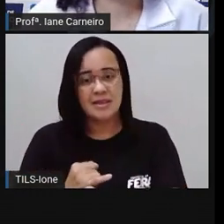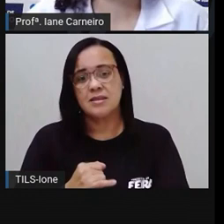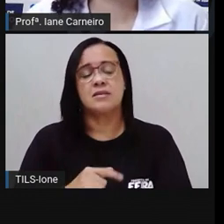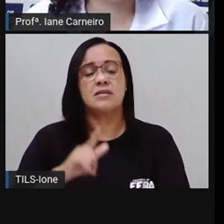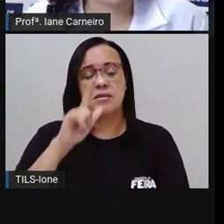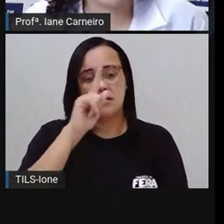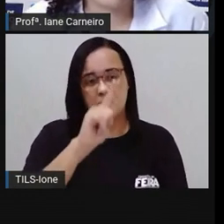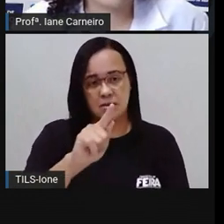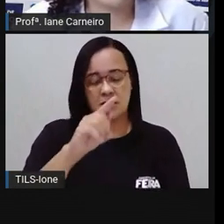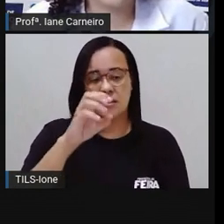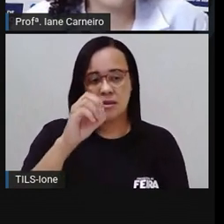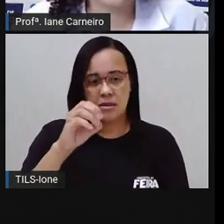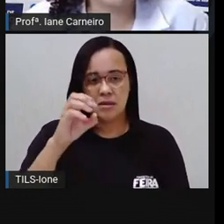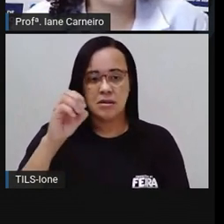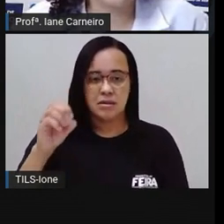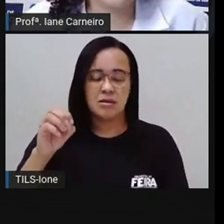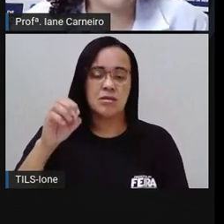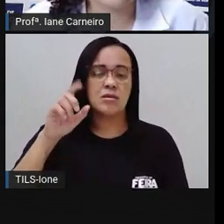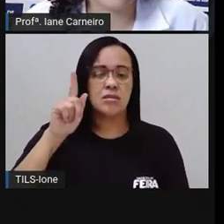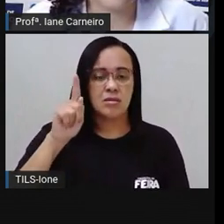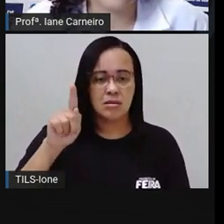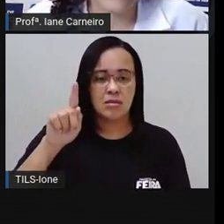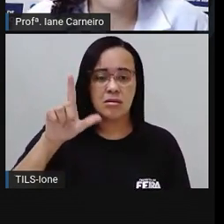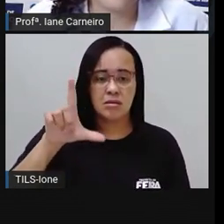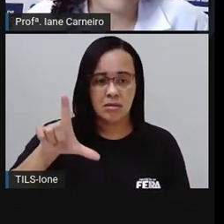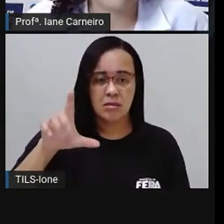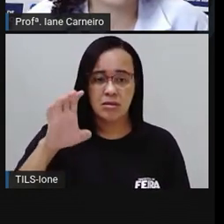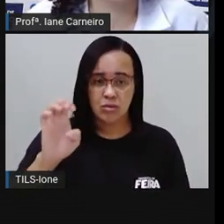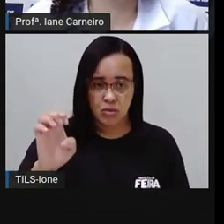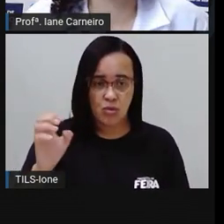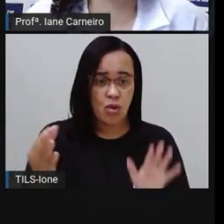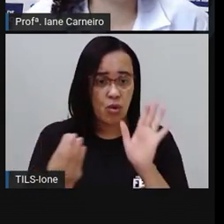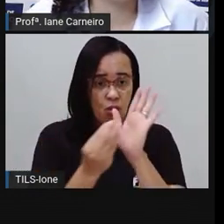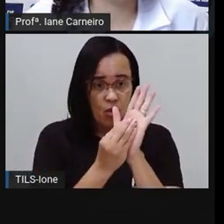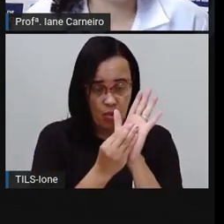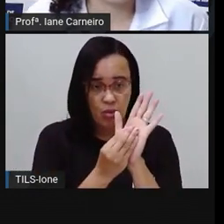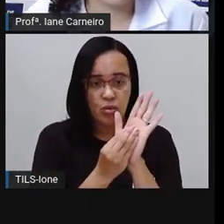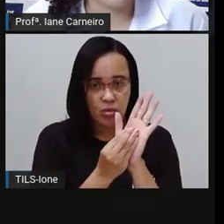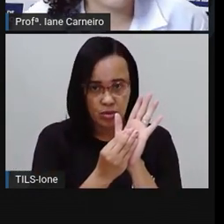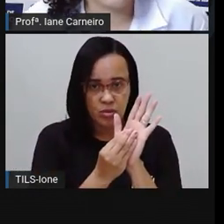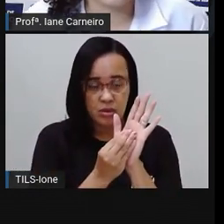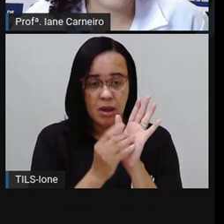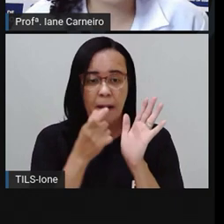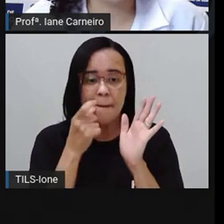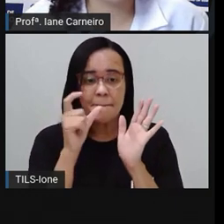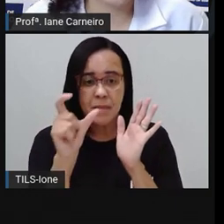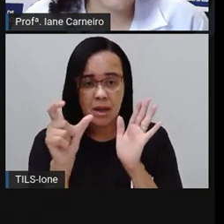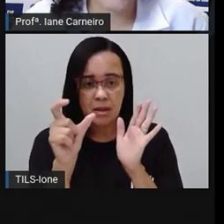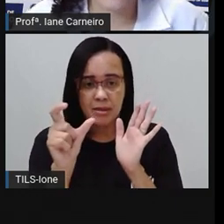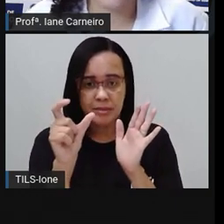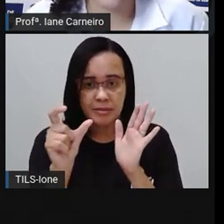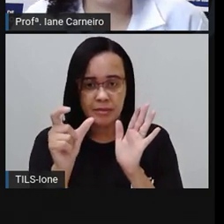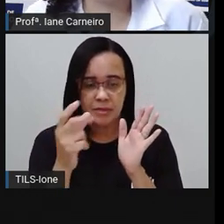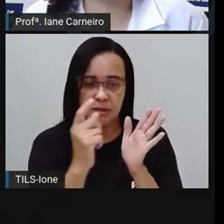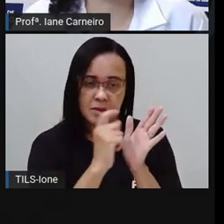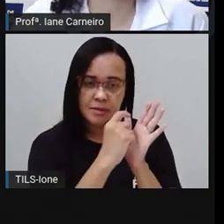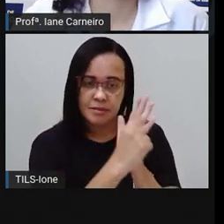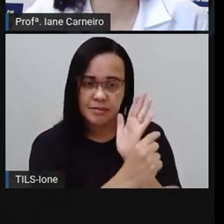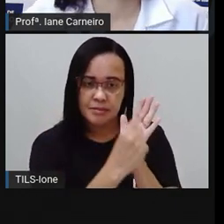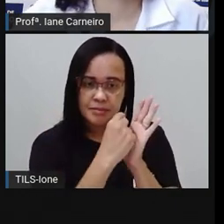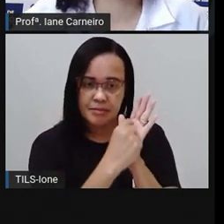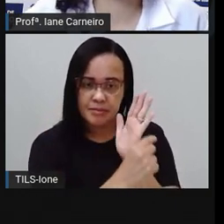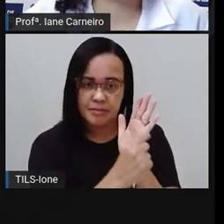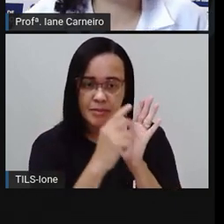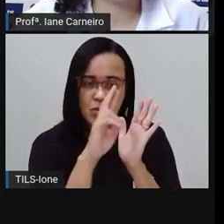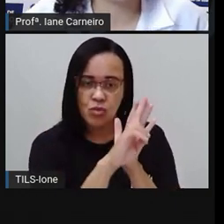e você vai colocar aqui no campo de busca, ó, a palavra Google Earth, certo? Você fala Earth, mas